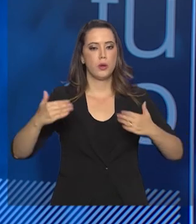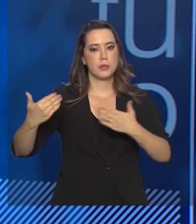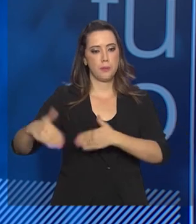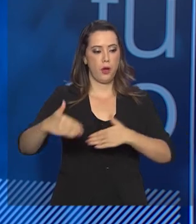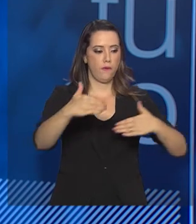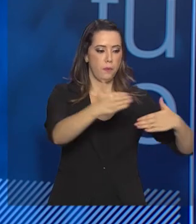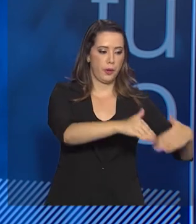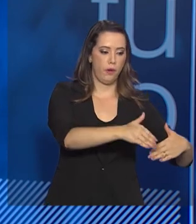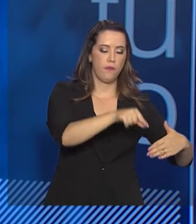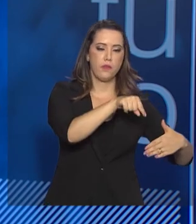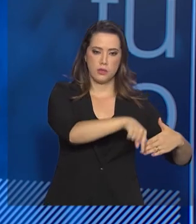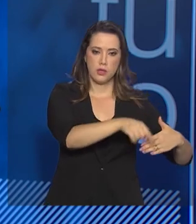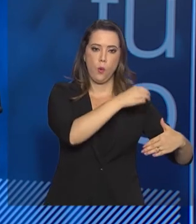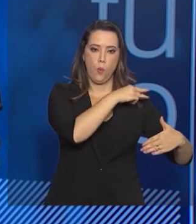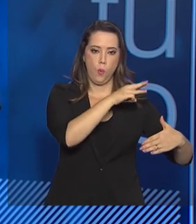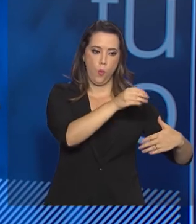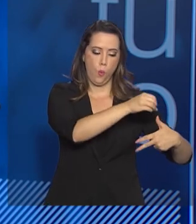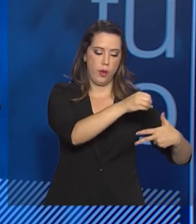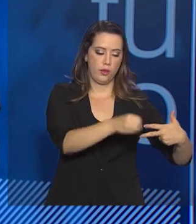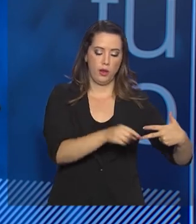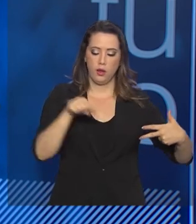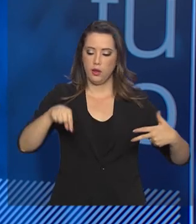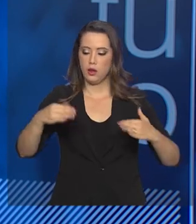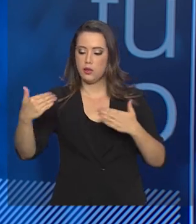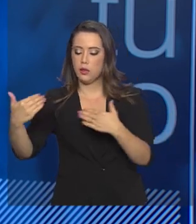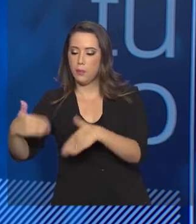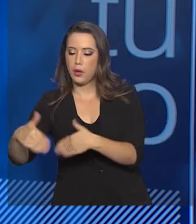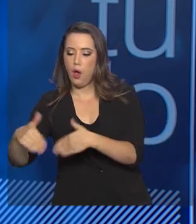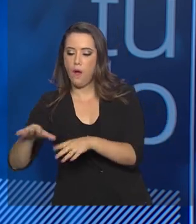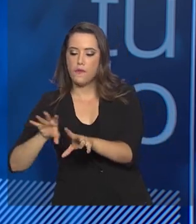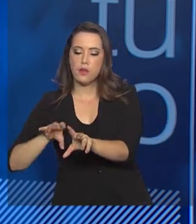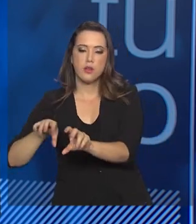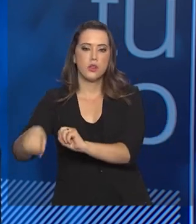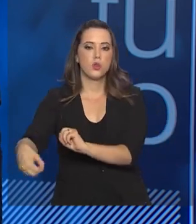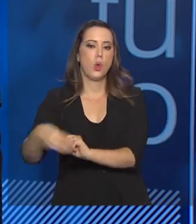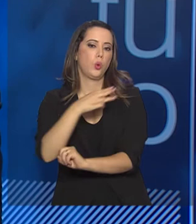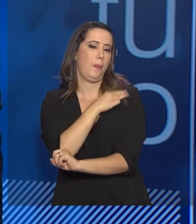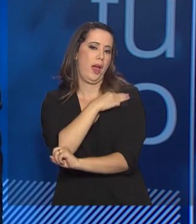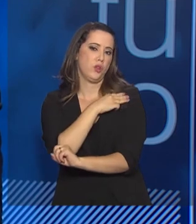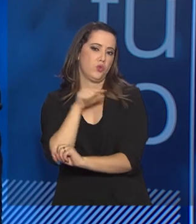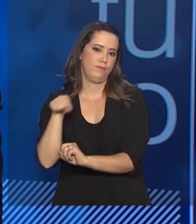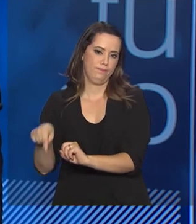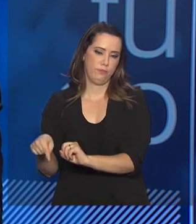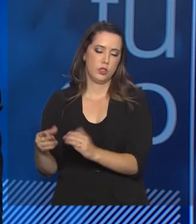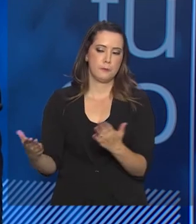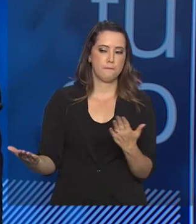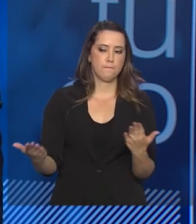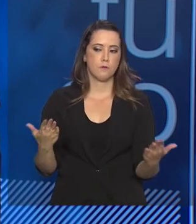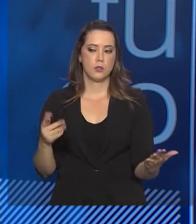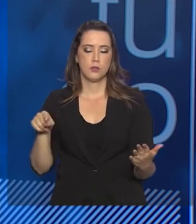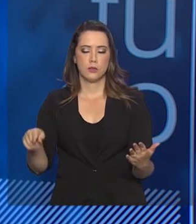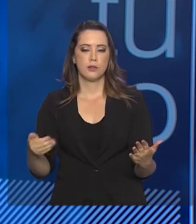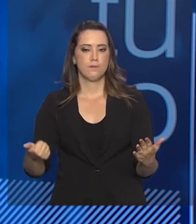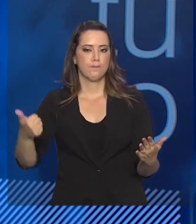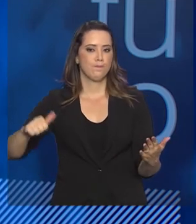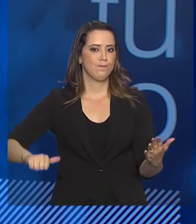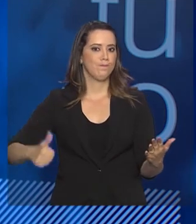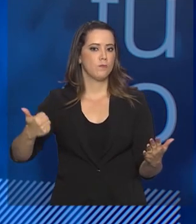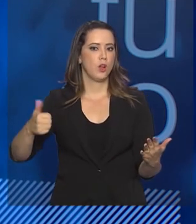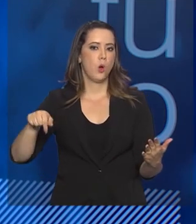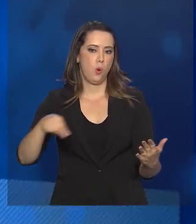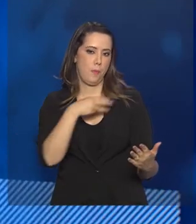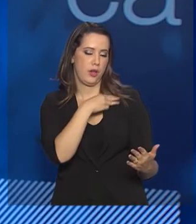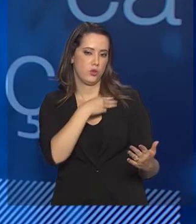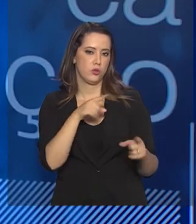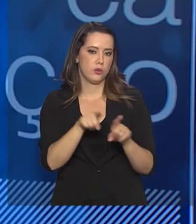O que foi importante, porque as provas são diferentes. A prova do ensino médio, você quer medir a proficiência do aluno e fazer